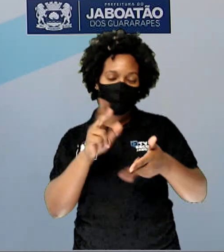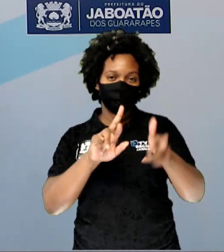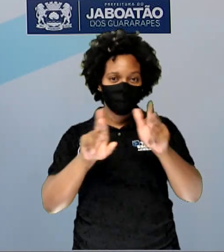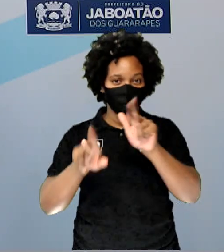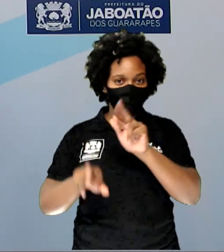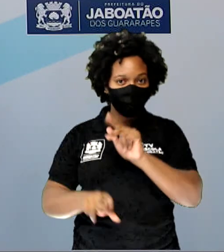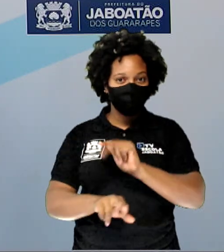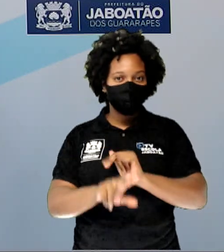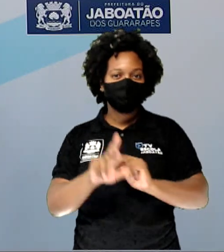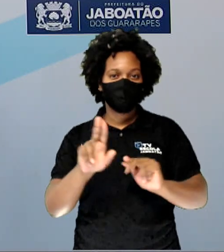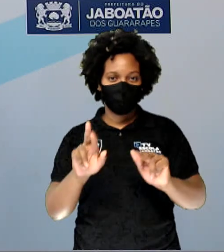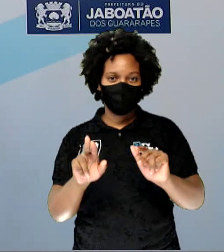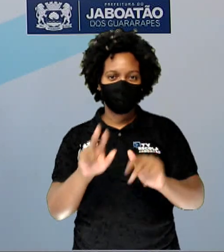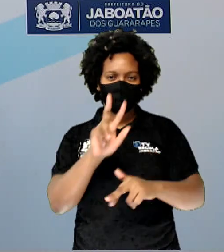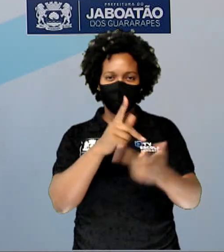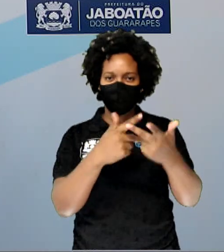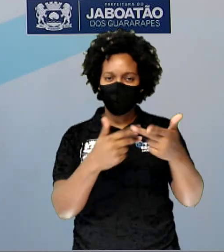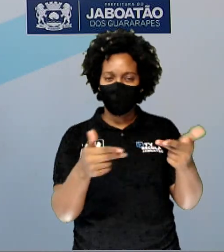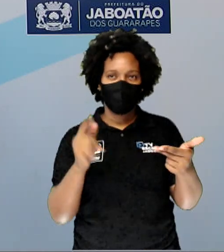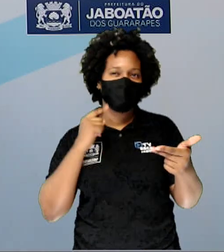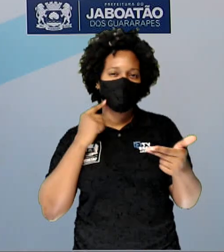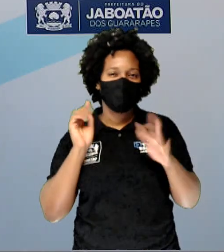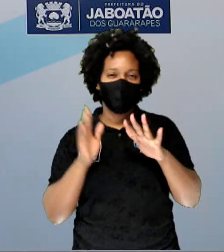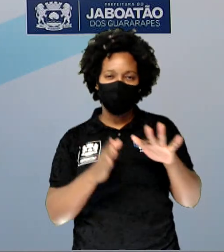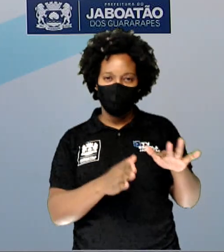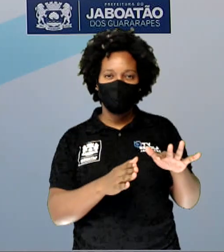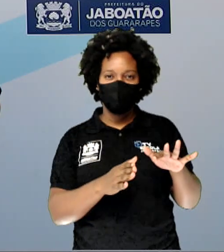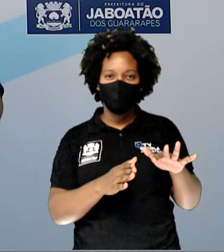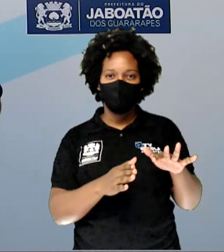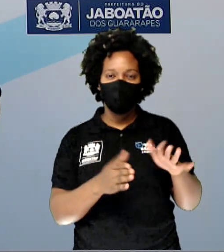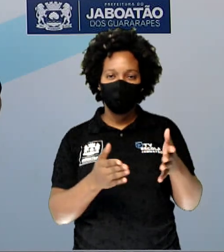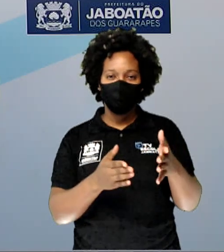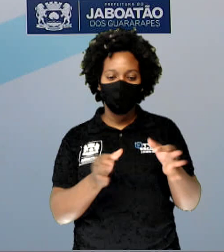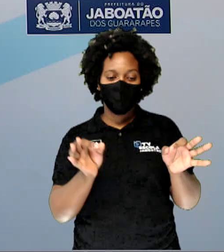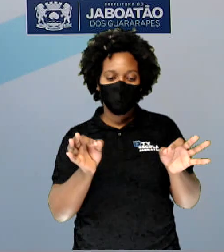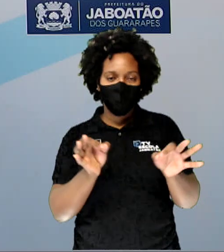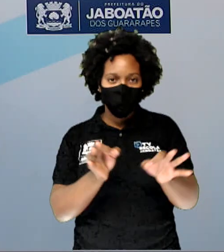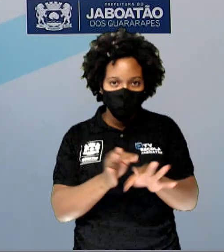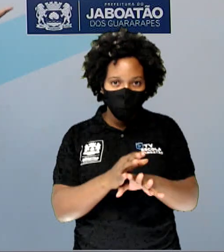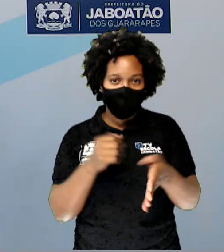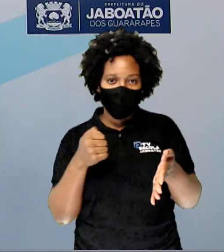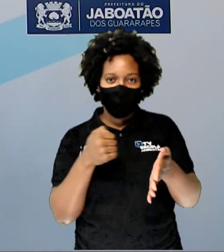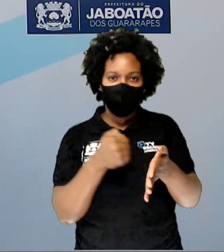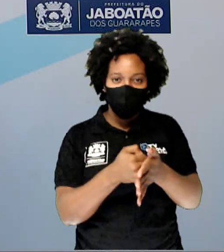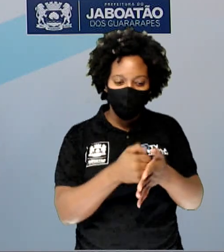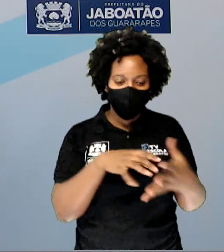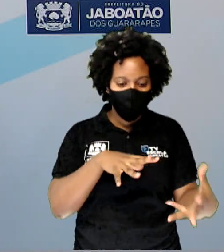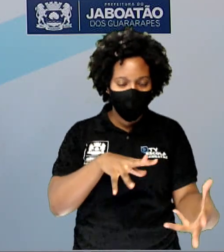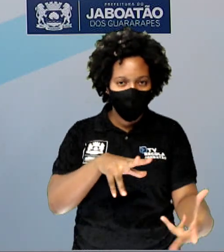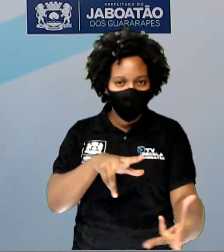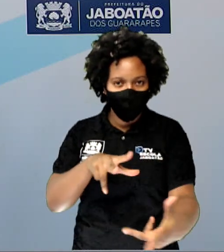descartadas, que virariam lixo. Isso reduz o impacto no meio ambiente,